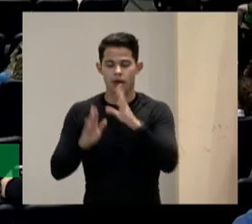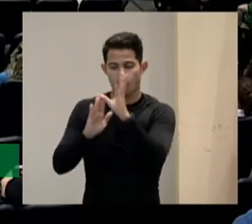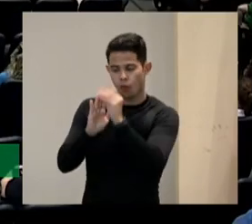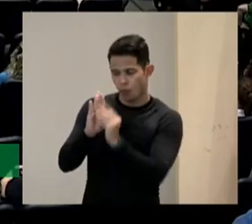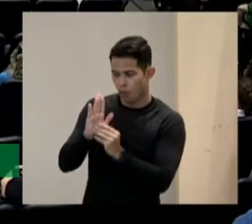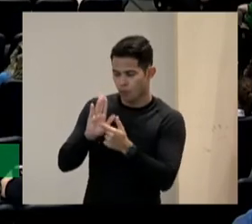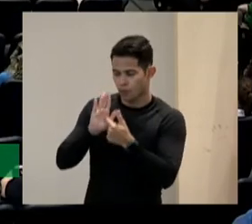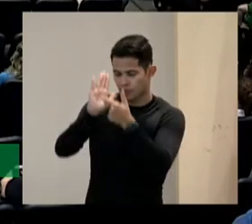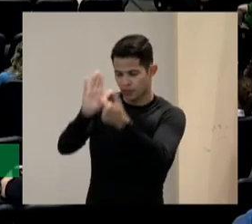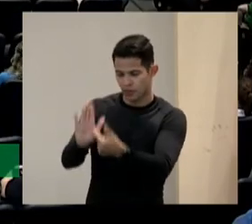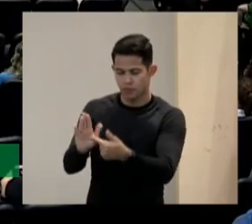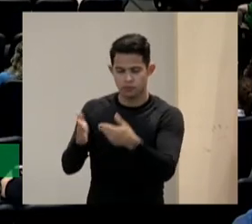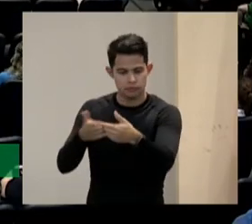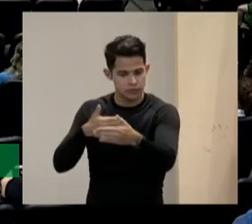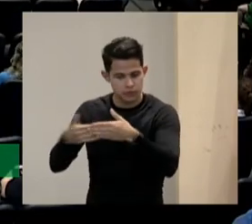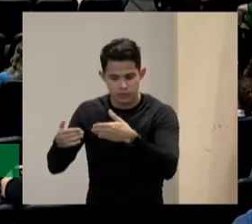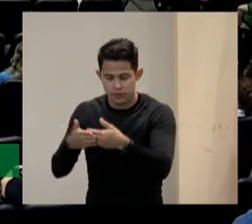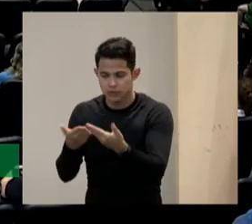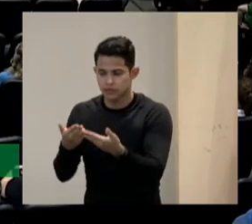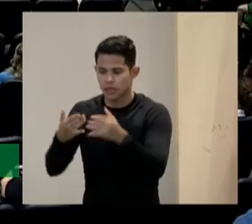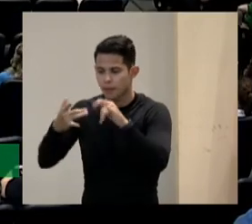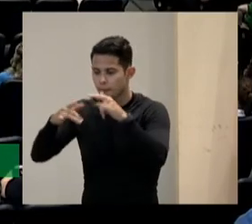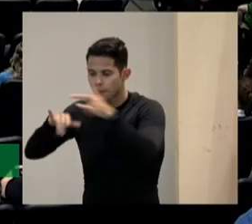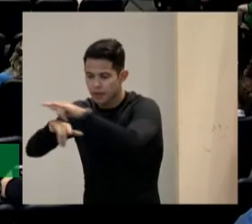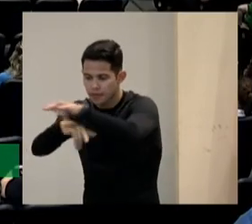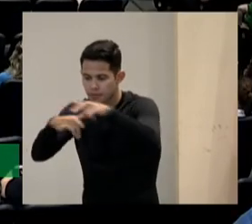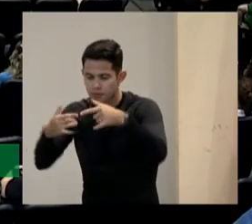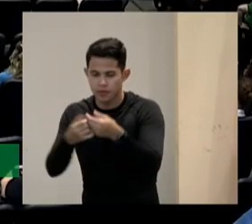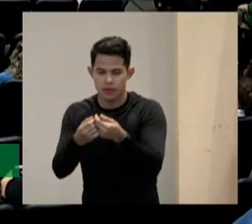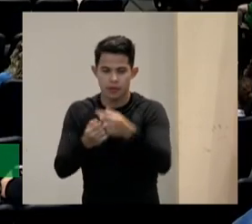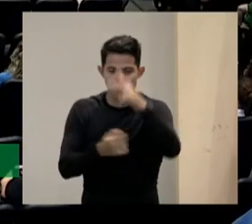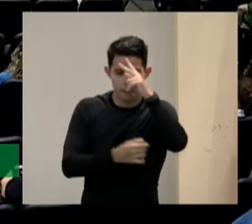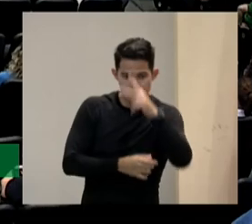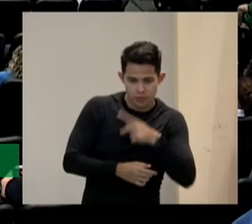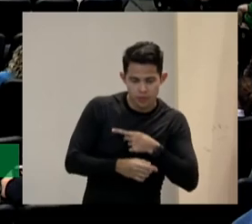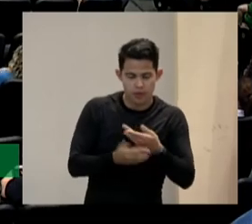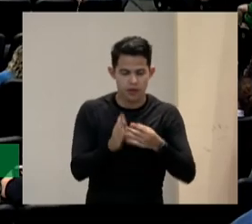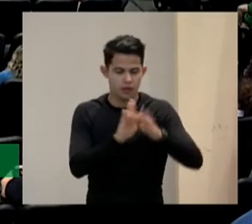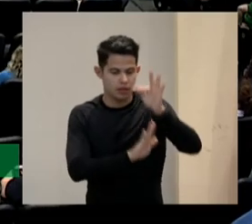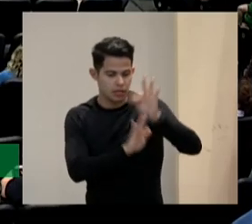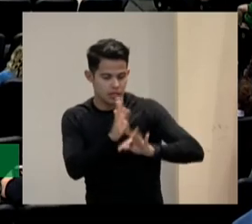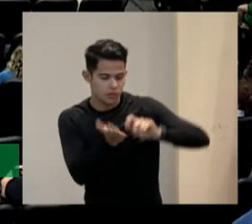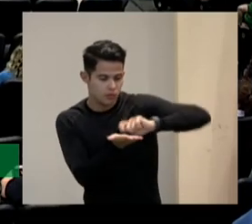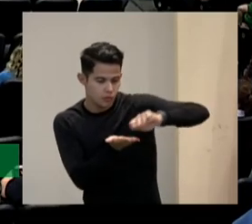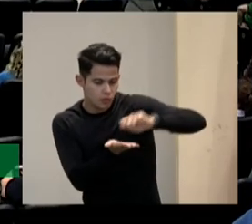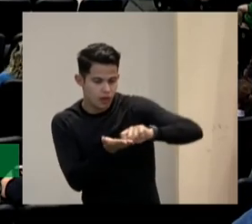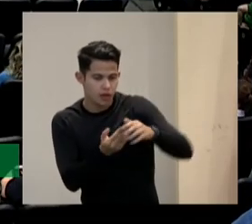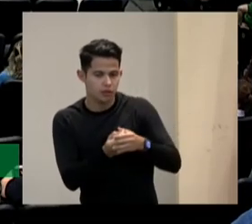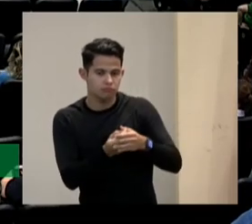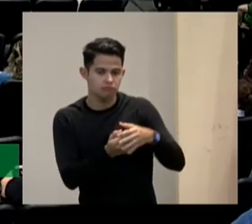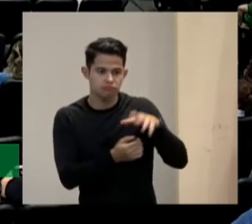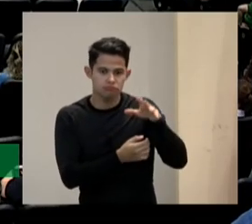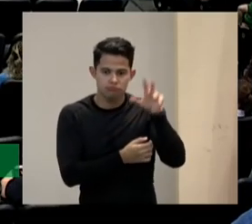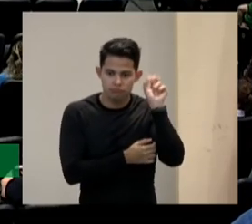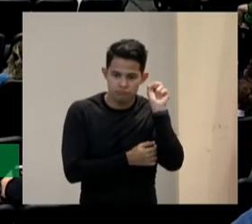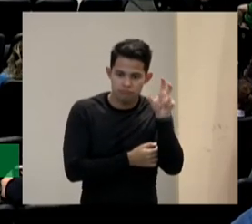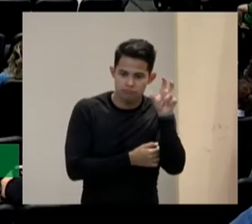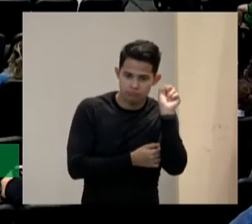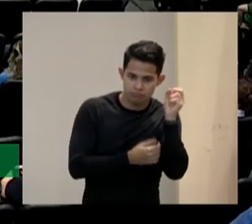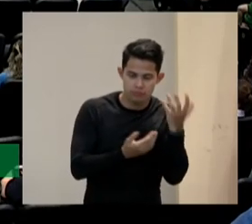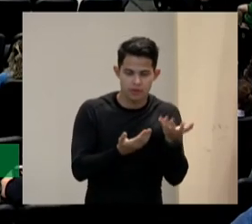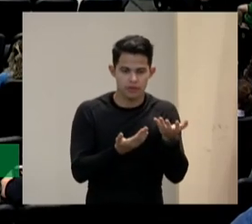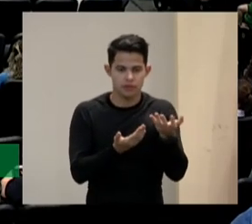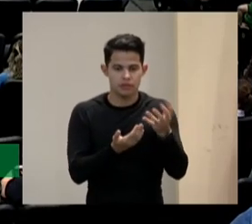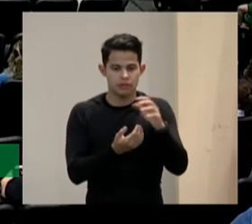visual manipulativa textual auditiva se eu